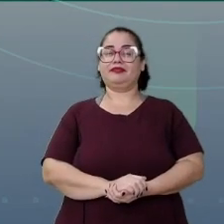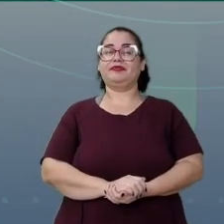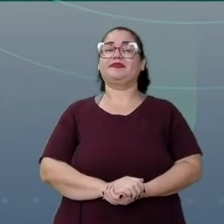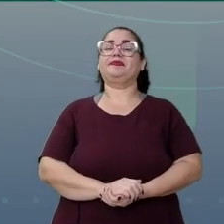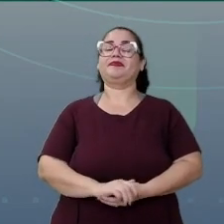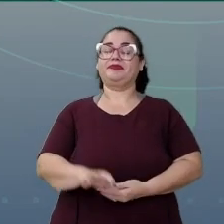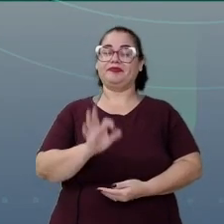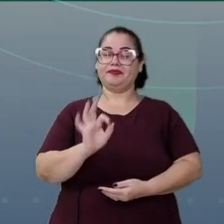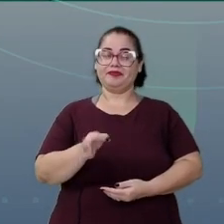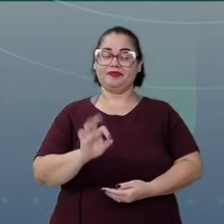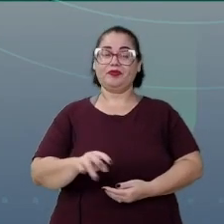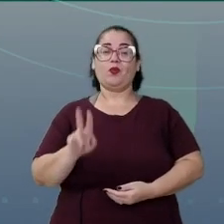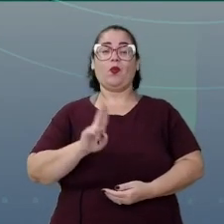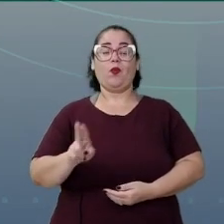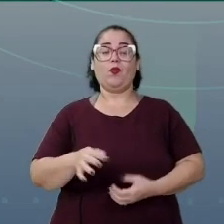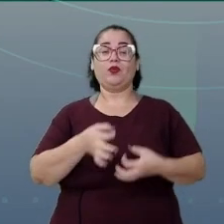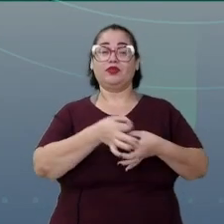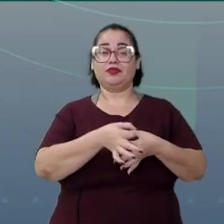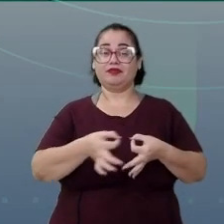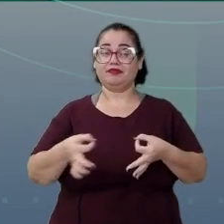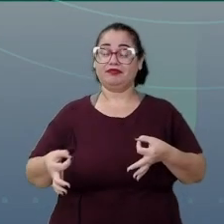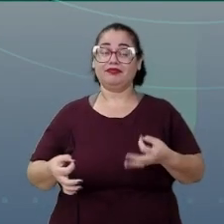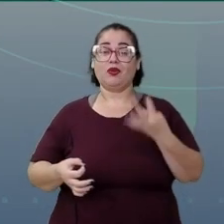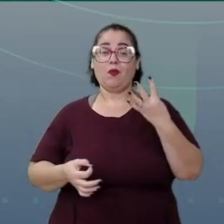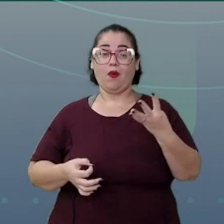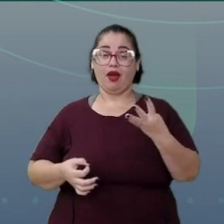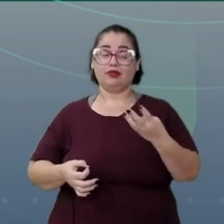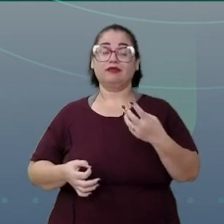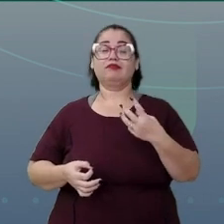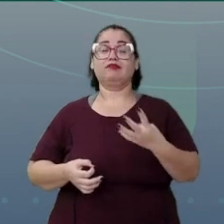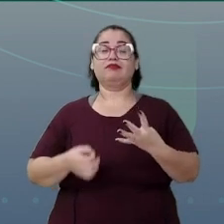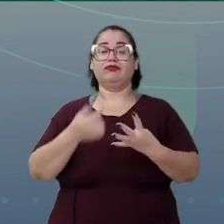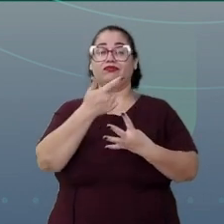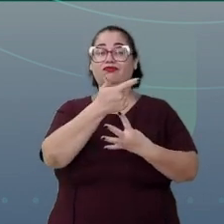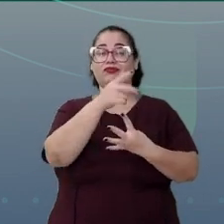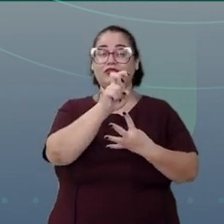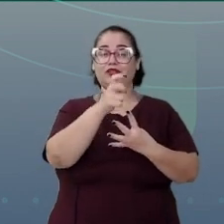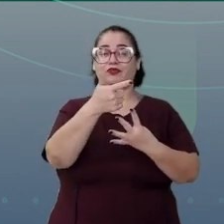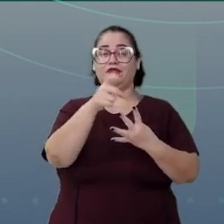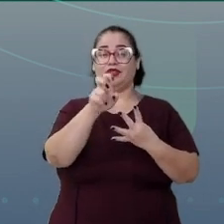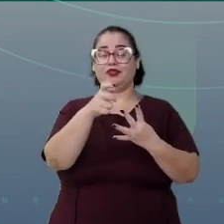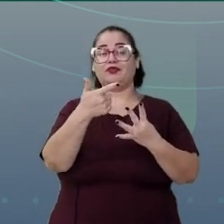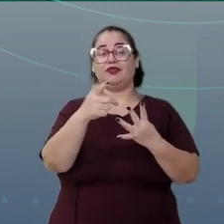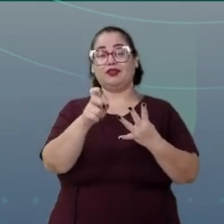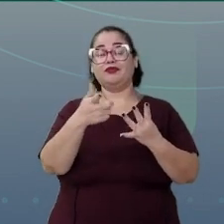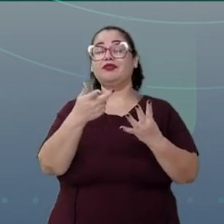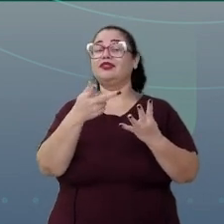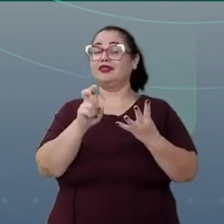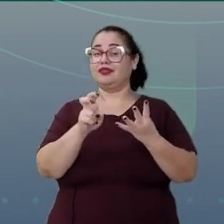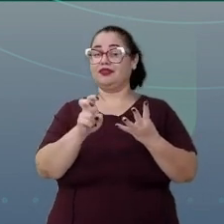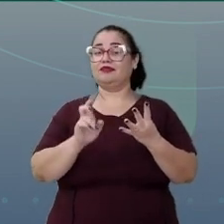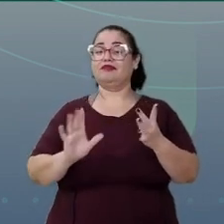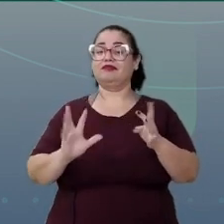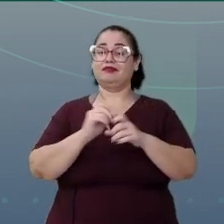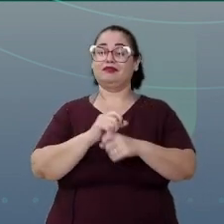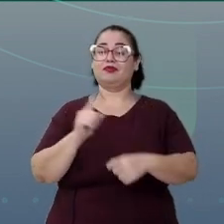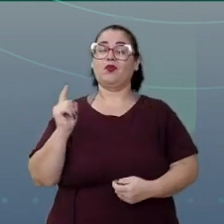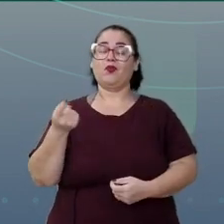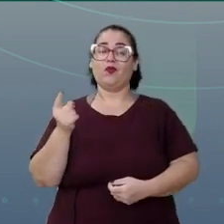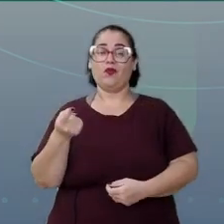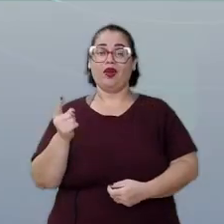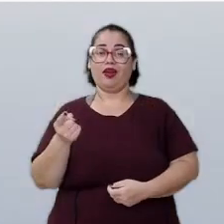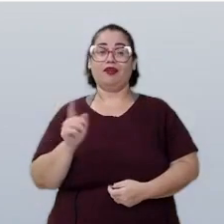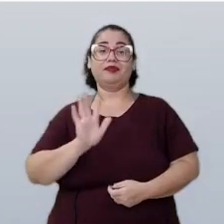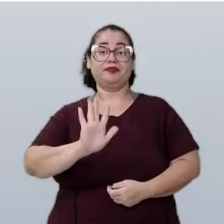Isso mesmo. Quatro moedas de vinte e cinco centavos. Aqui, eu tenho um real.